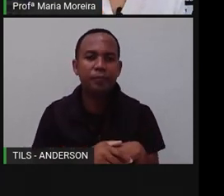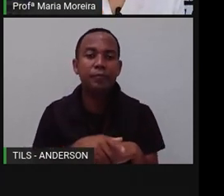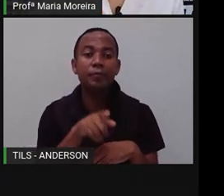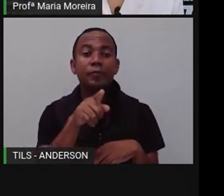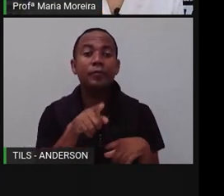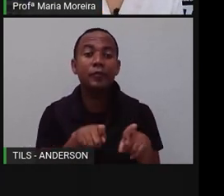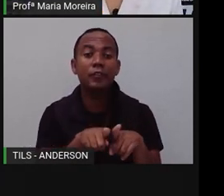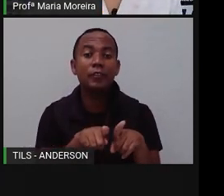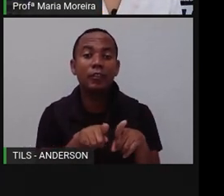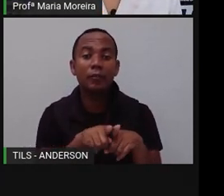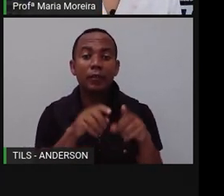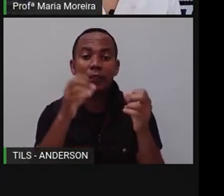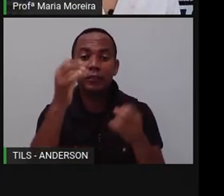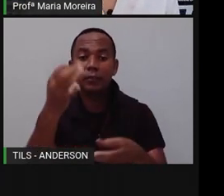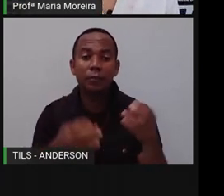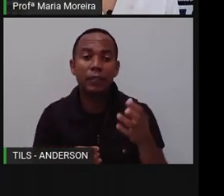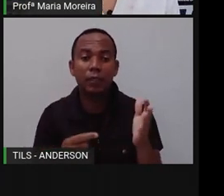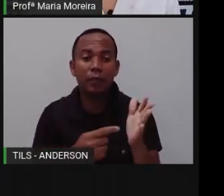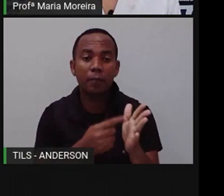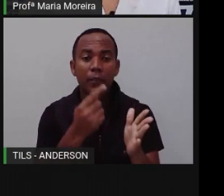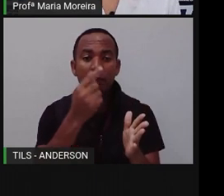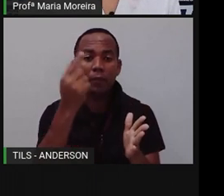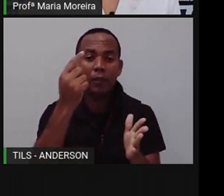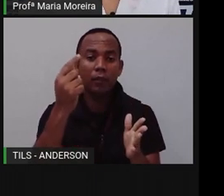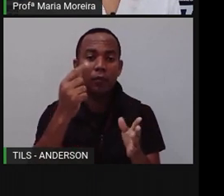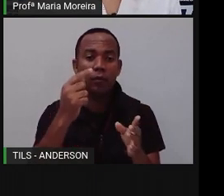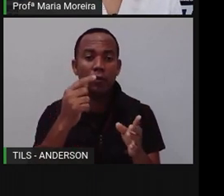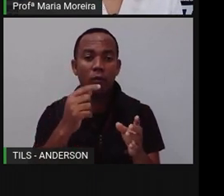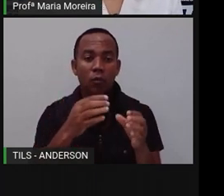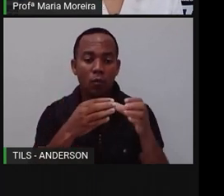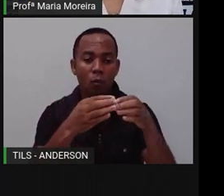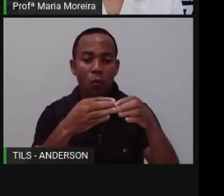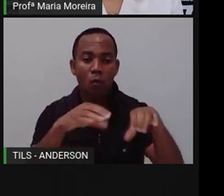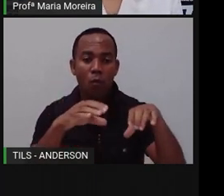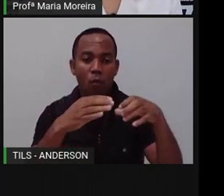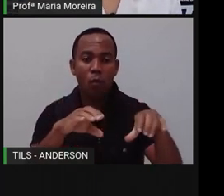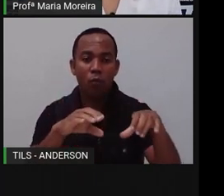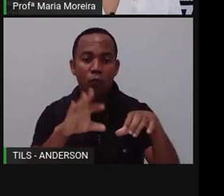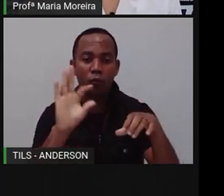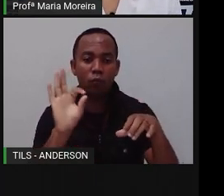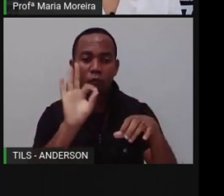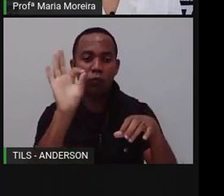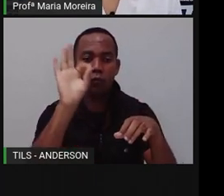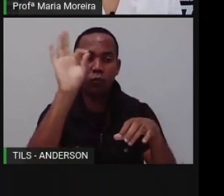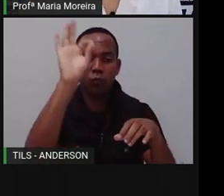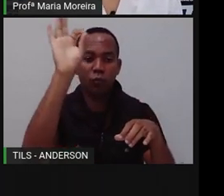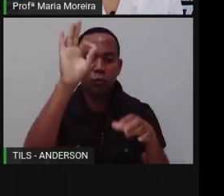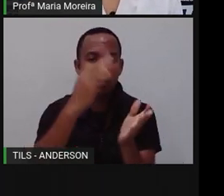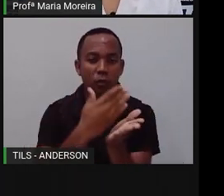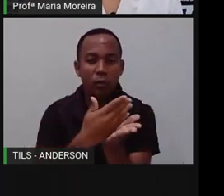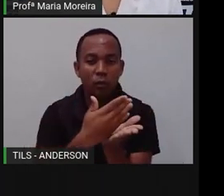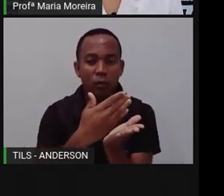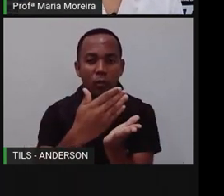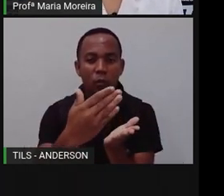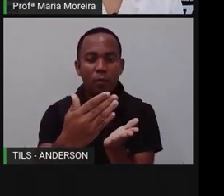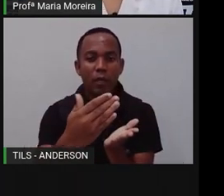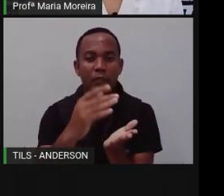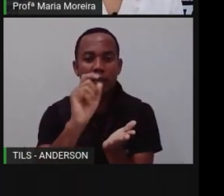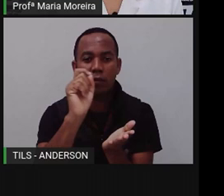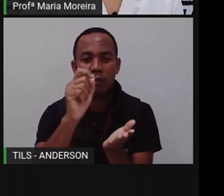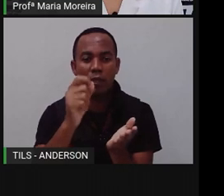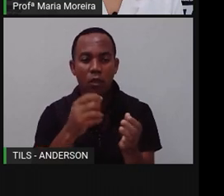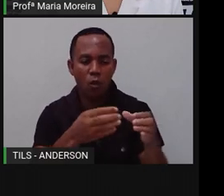as fases aqui. Primeiro, né? O ovo, né? O ciclo de vida do Aedes aegypti, ele inicia-se após a